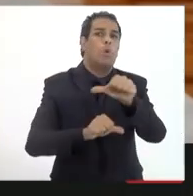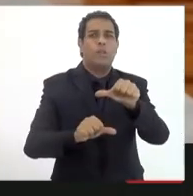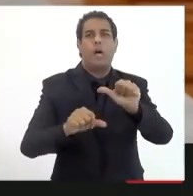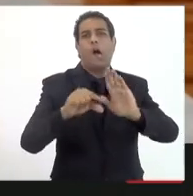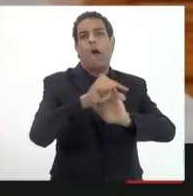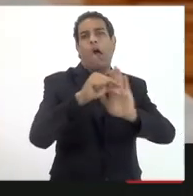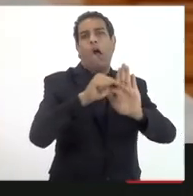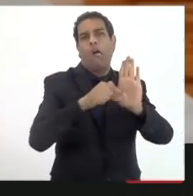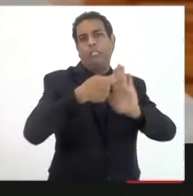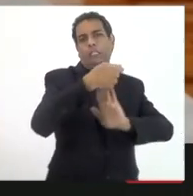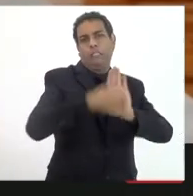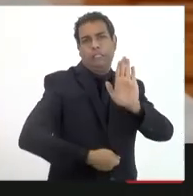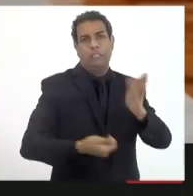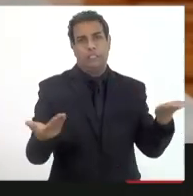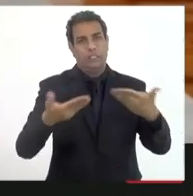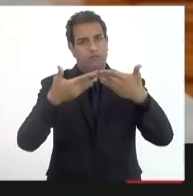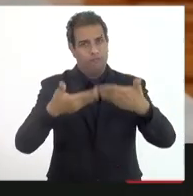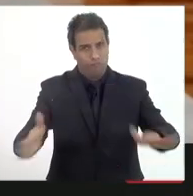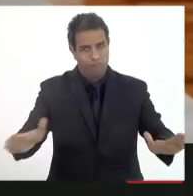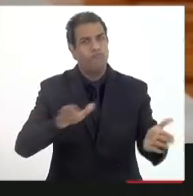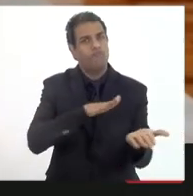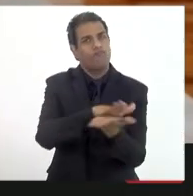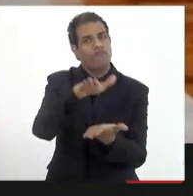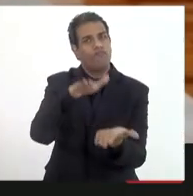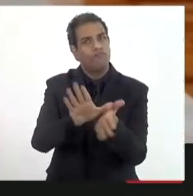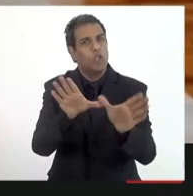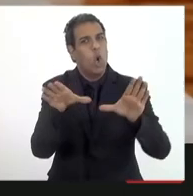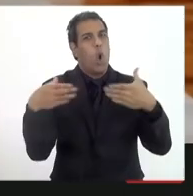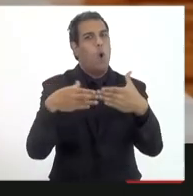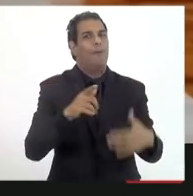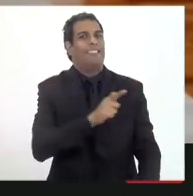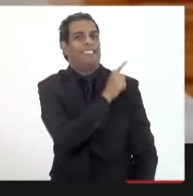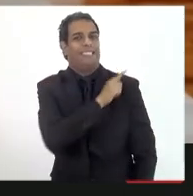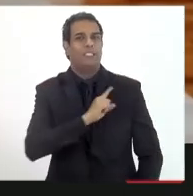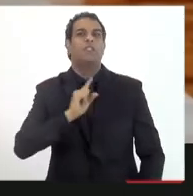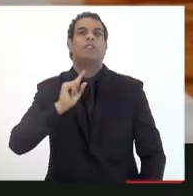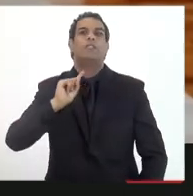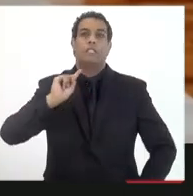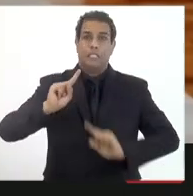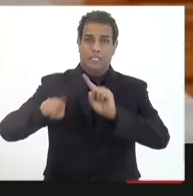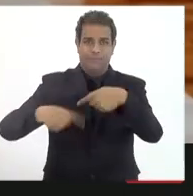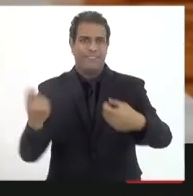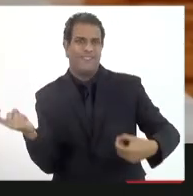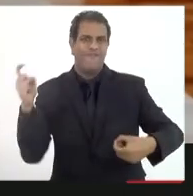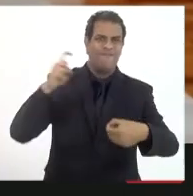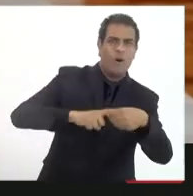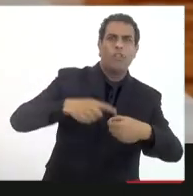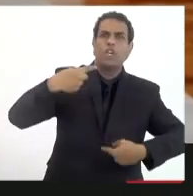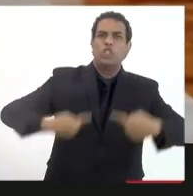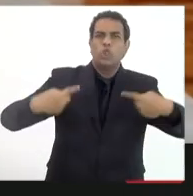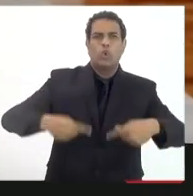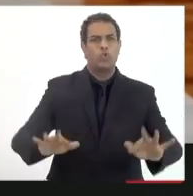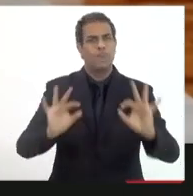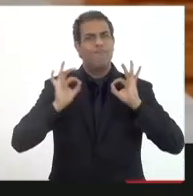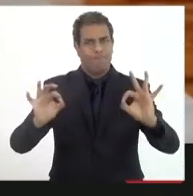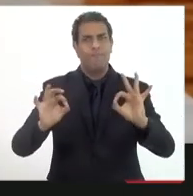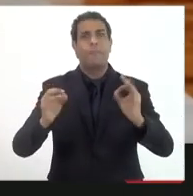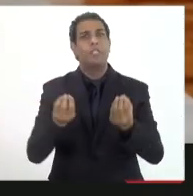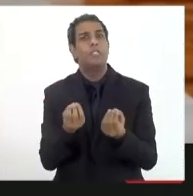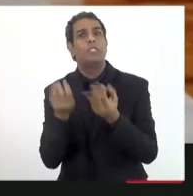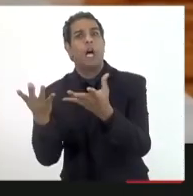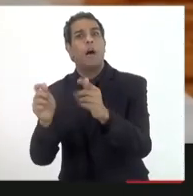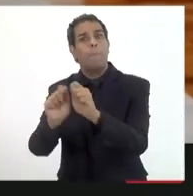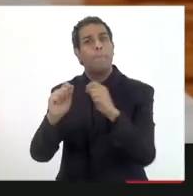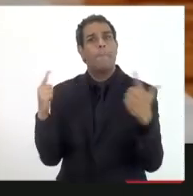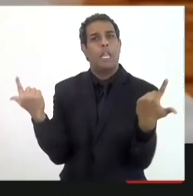e vamos socializá-lo através do grupo para a gente voltar talvez uma discussão definitiva antes de levarmos para